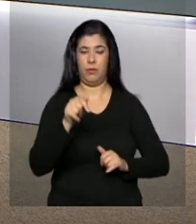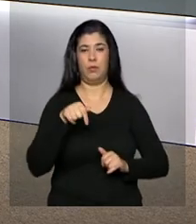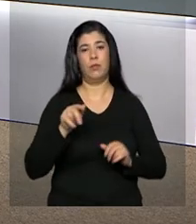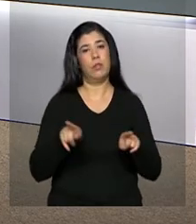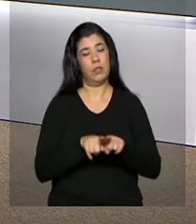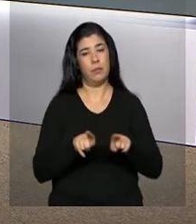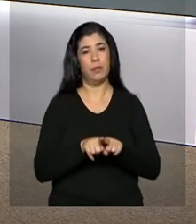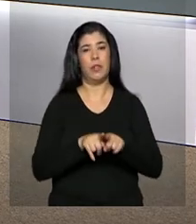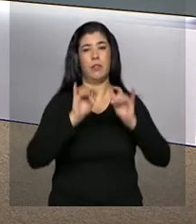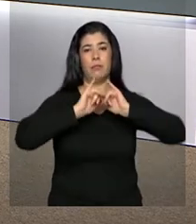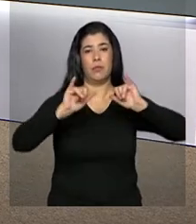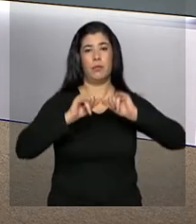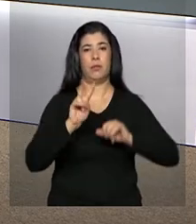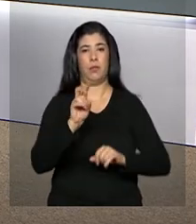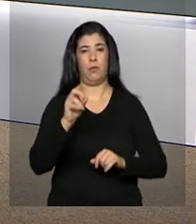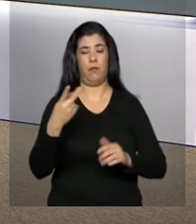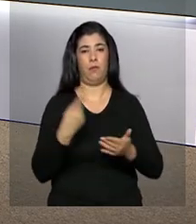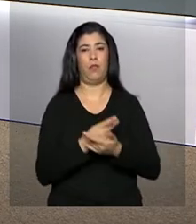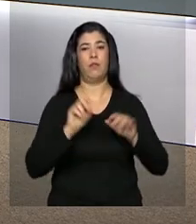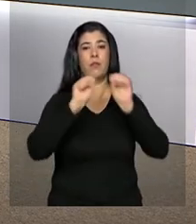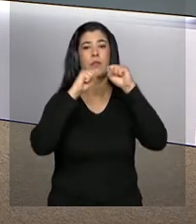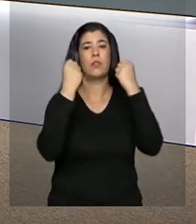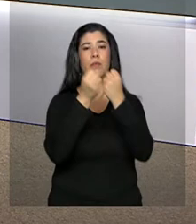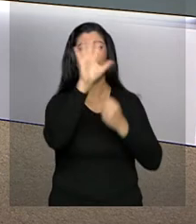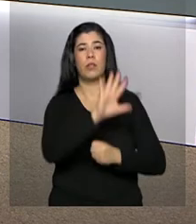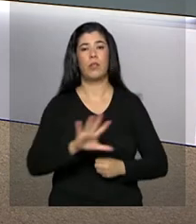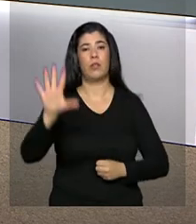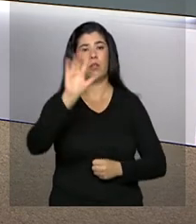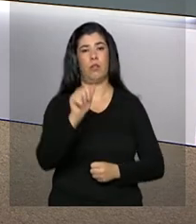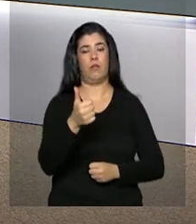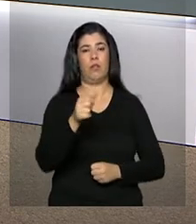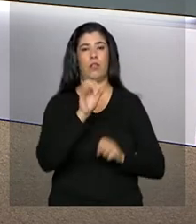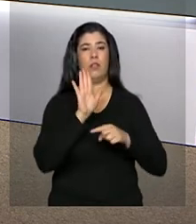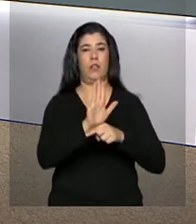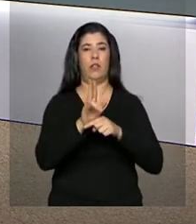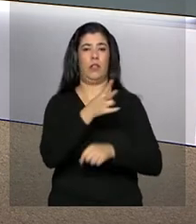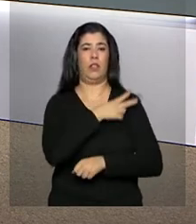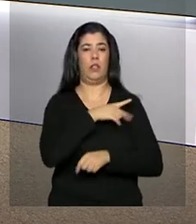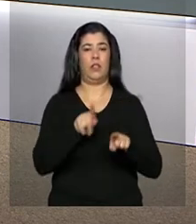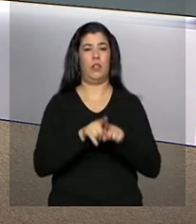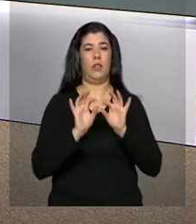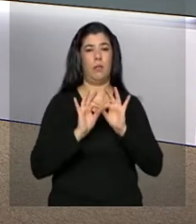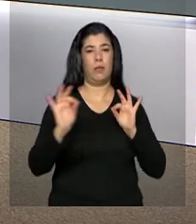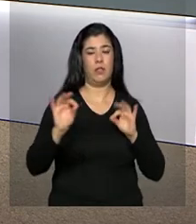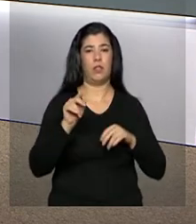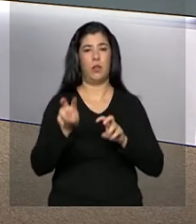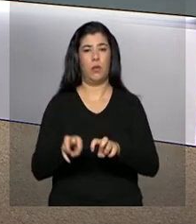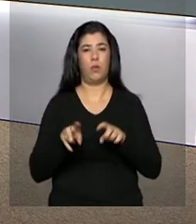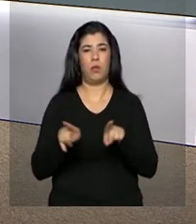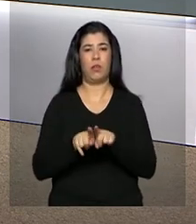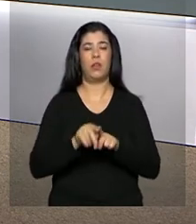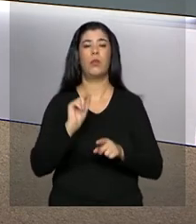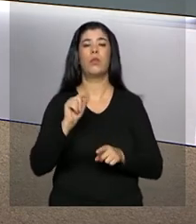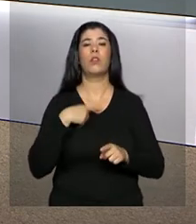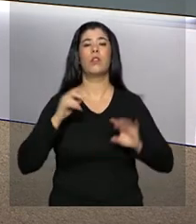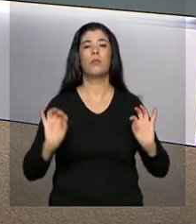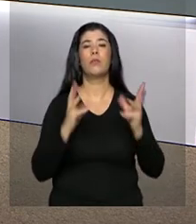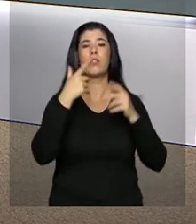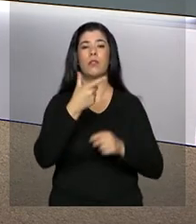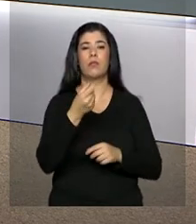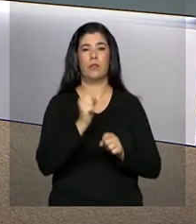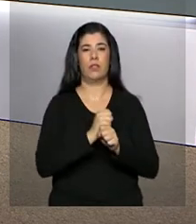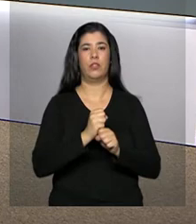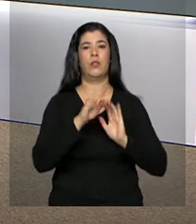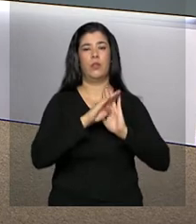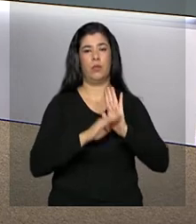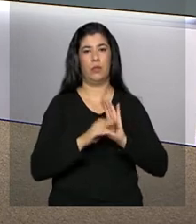ou com a transmissão ao vivo do Seminário Nacional de Avaliação da Assistência Técnica e Extensão Rural, quando serão comemorados os